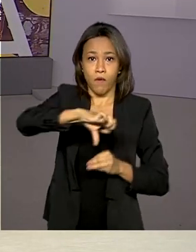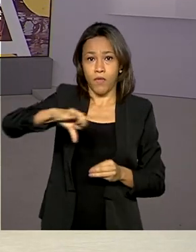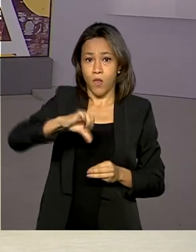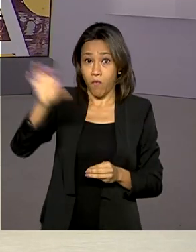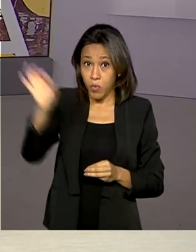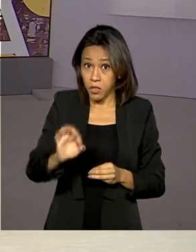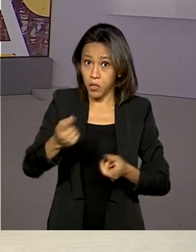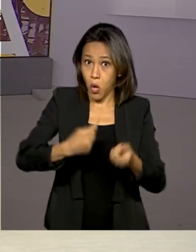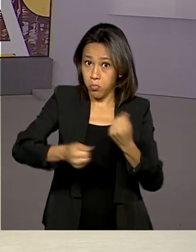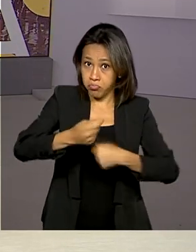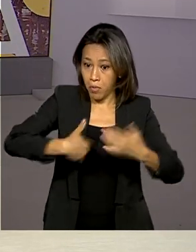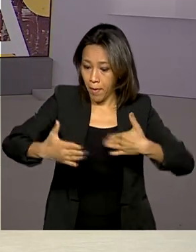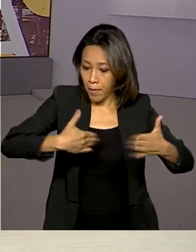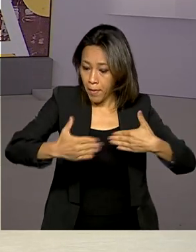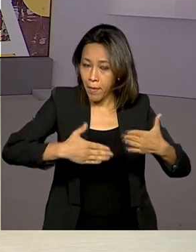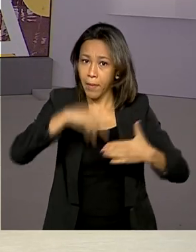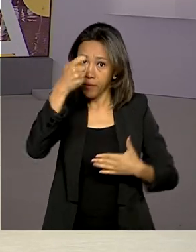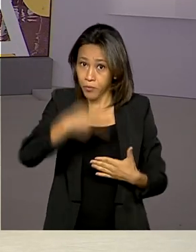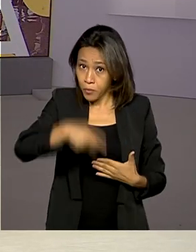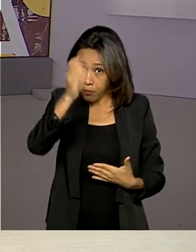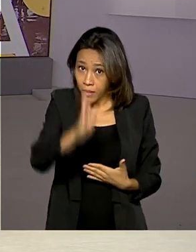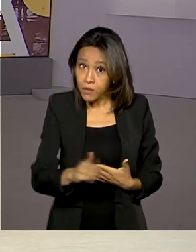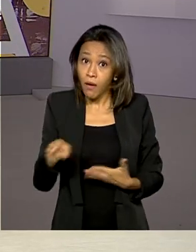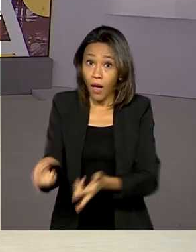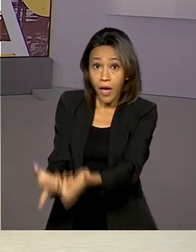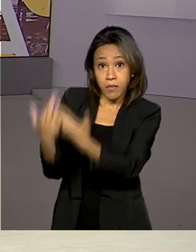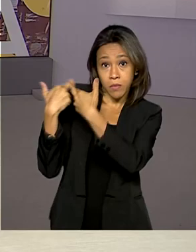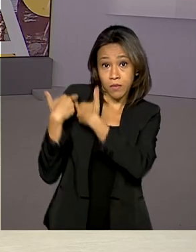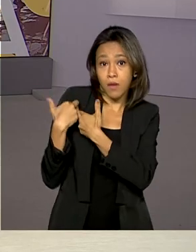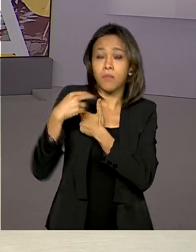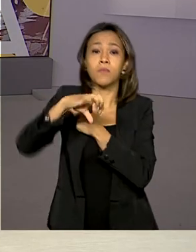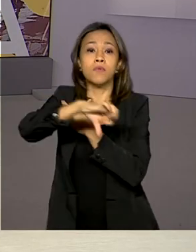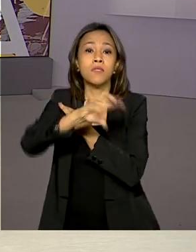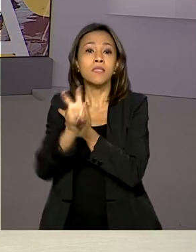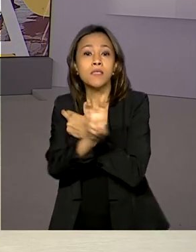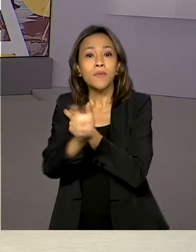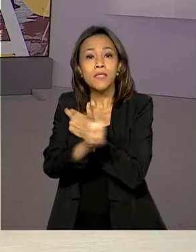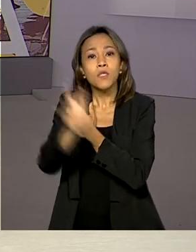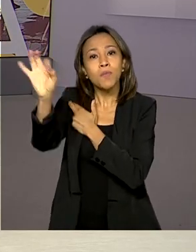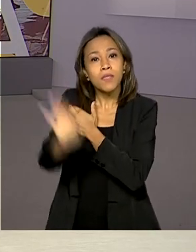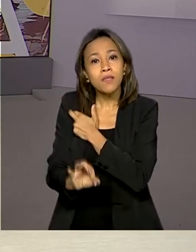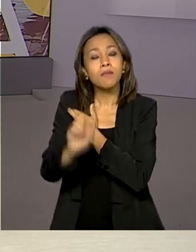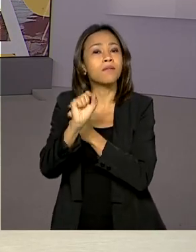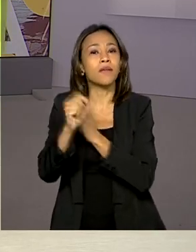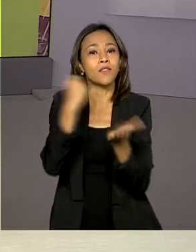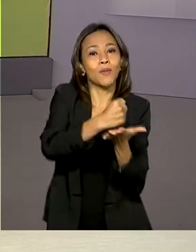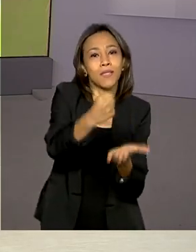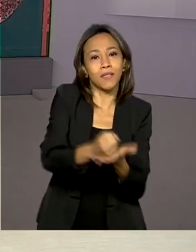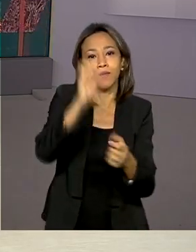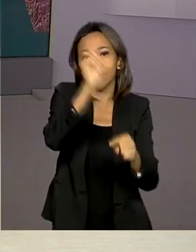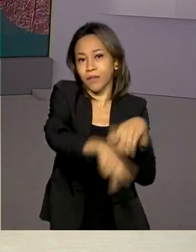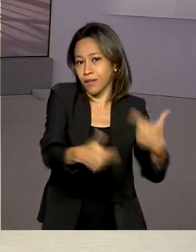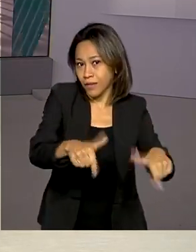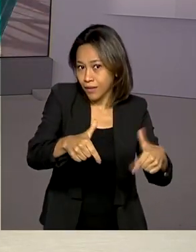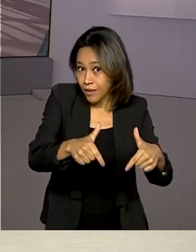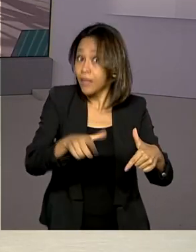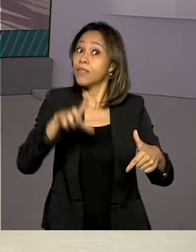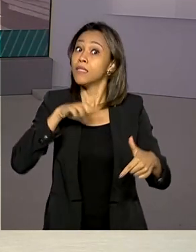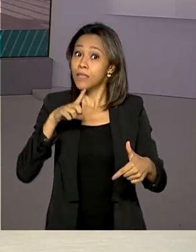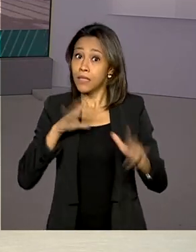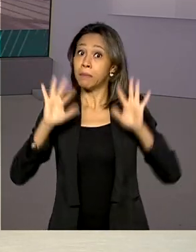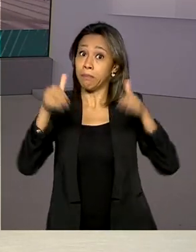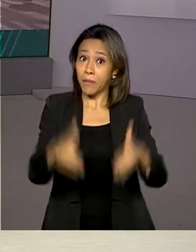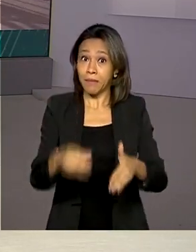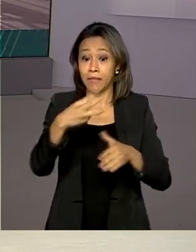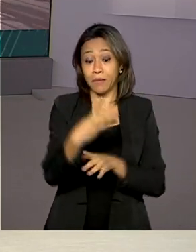brasileiros. São responsáveis por 55% dos empregos gerados no país e têm participação de 30